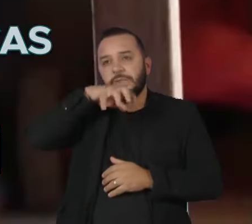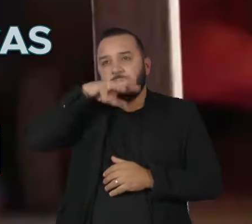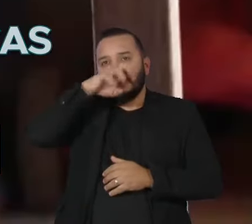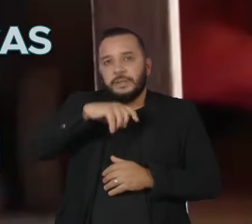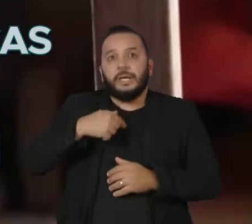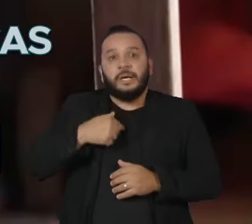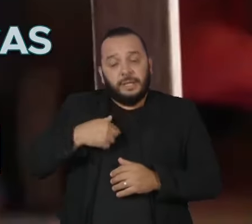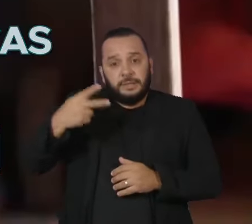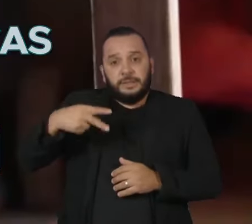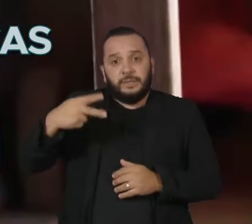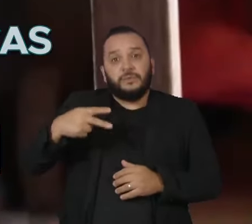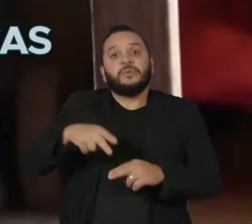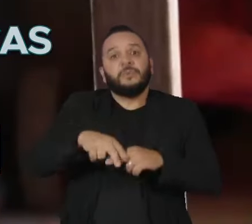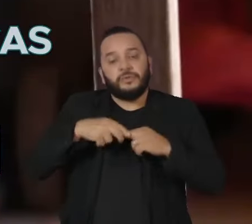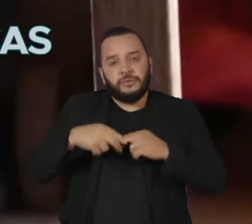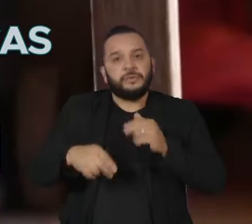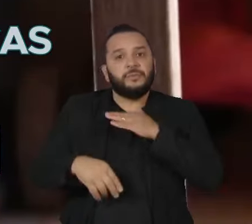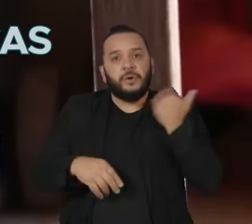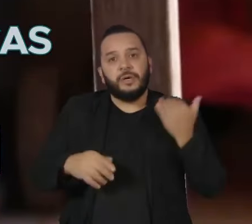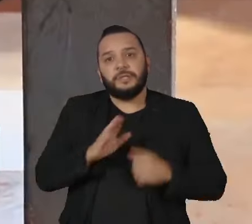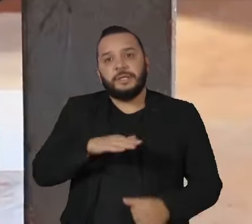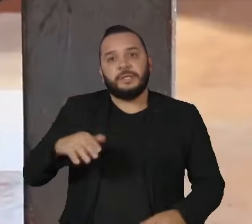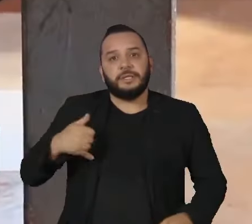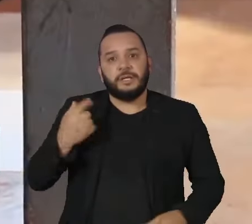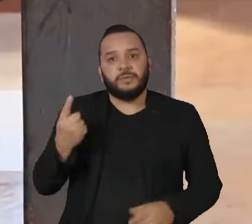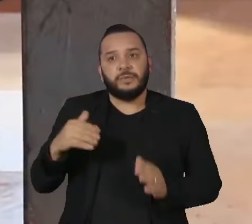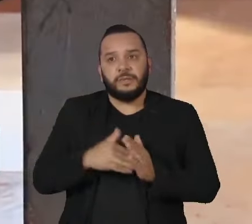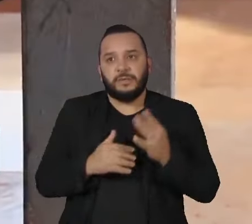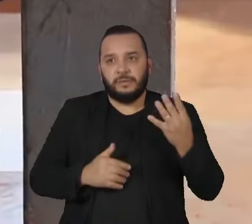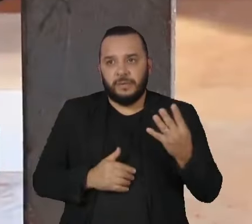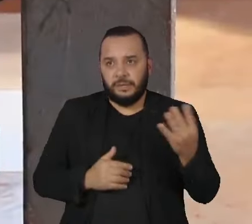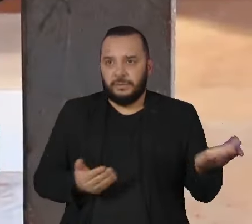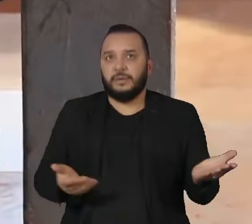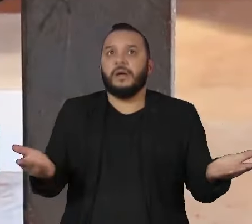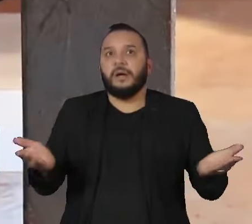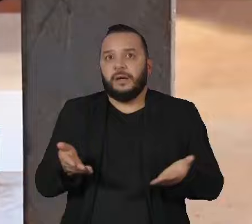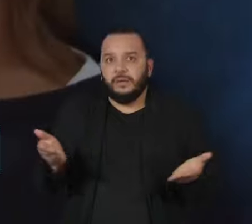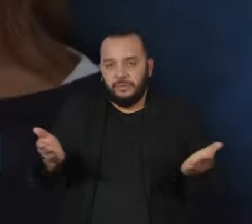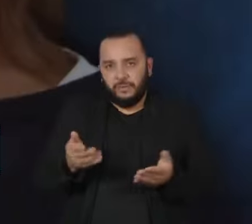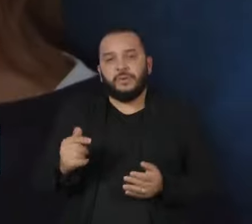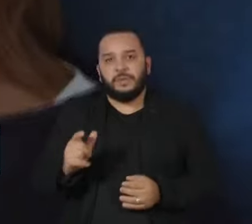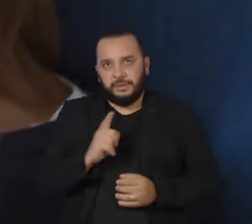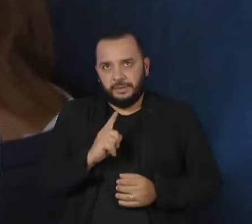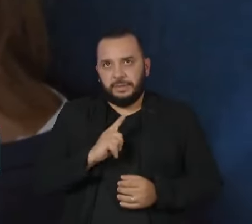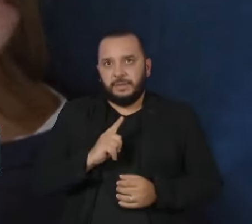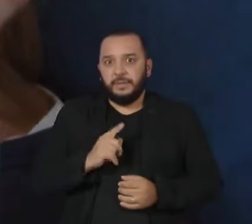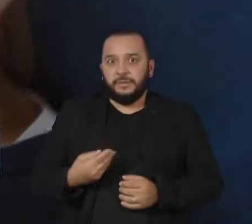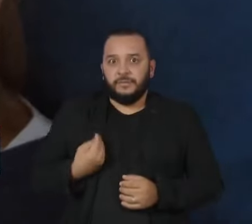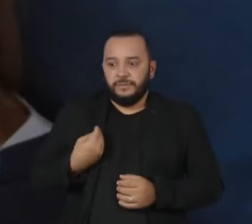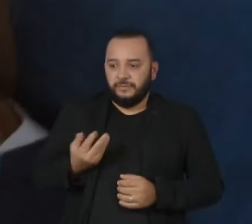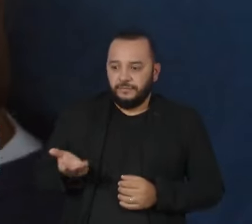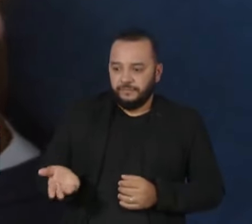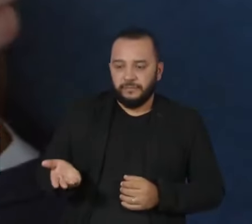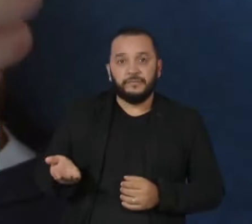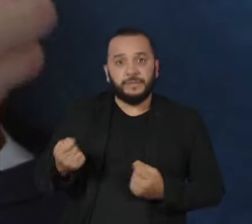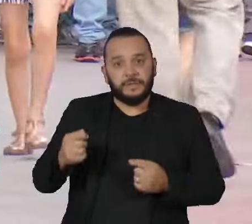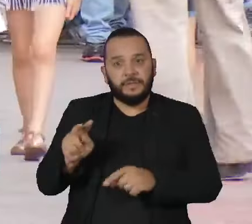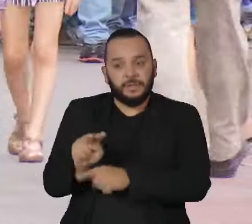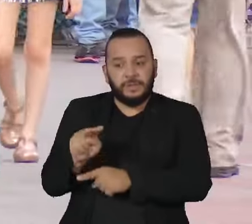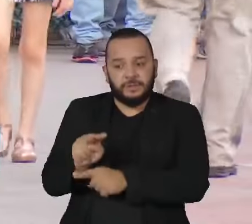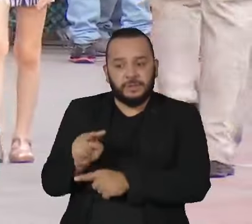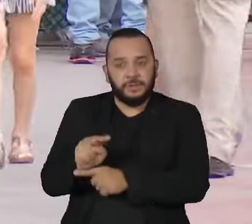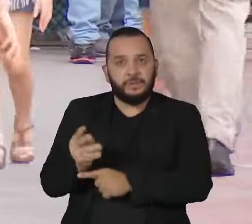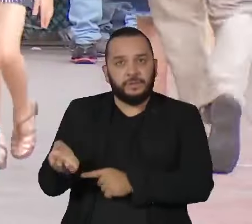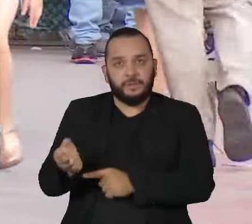segunda causa de óbito em crianças de 1 a 4 anos. Como agora elas estão mais presentes, os pais precisam estar atentos aos cuidados.